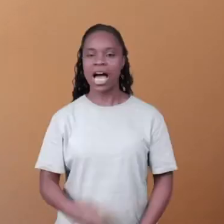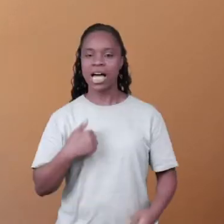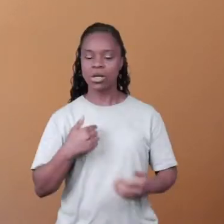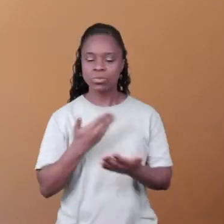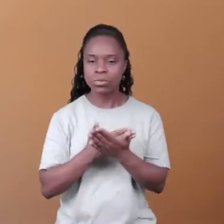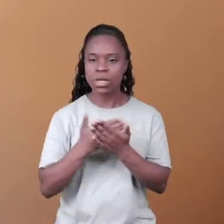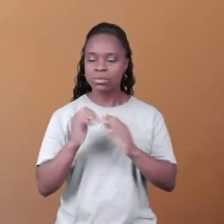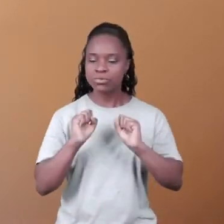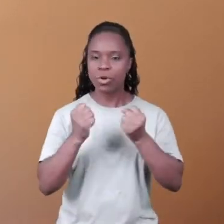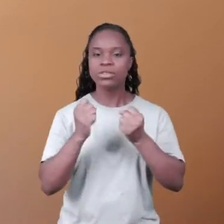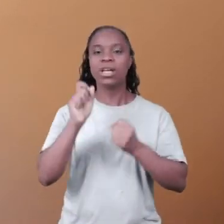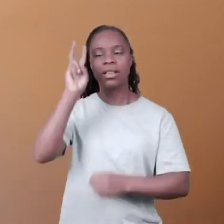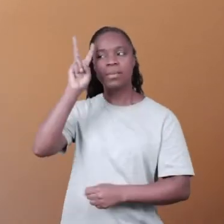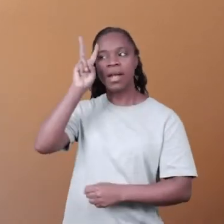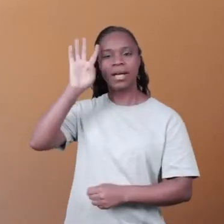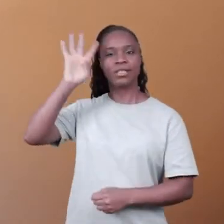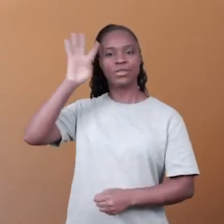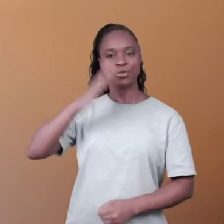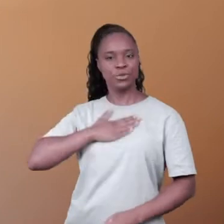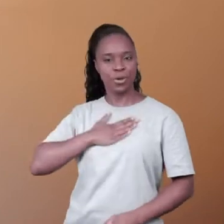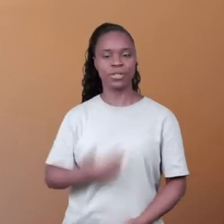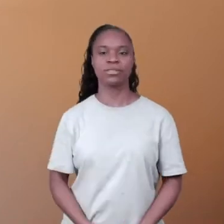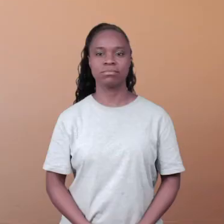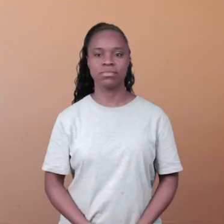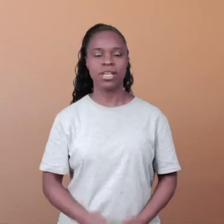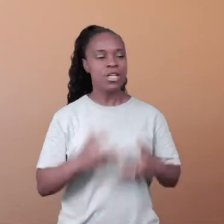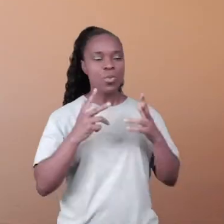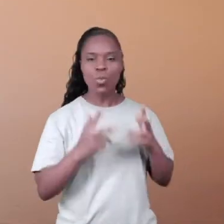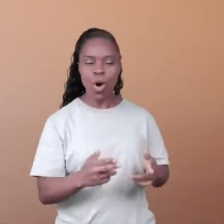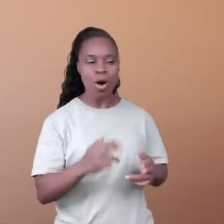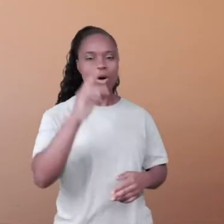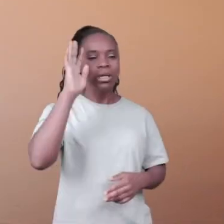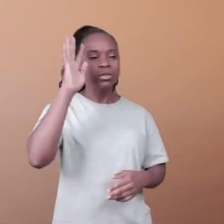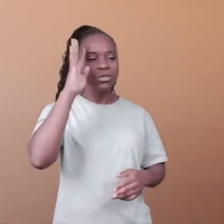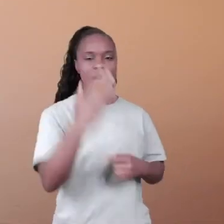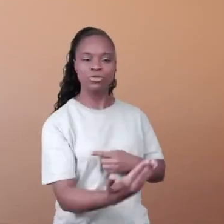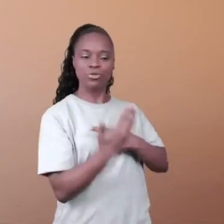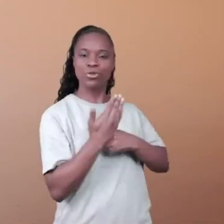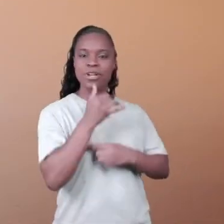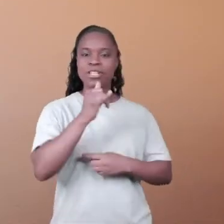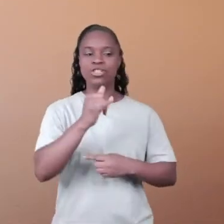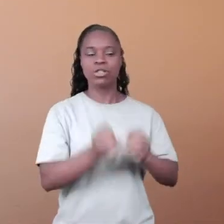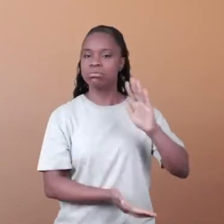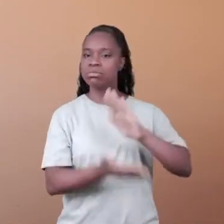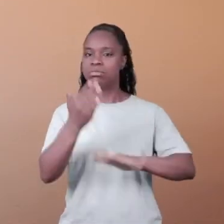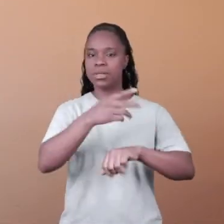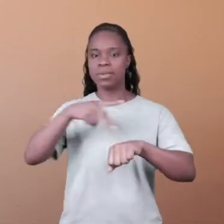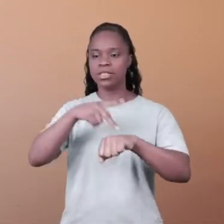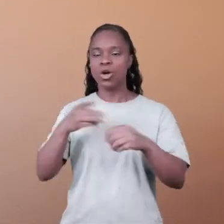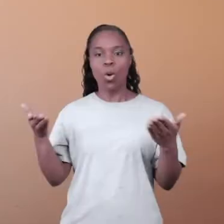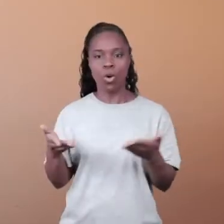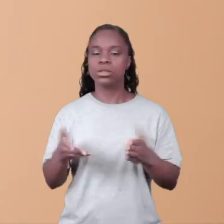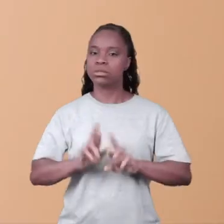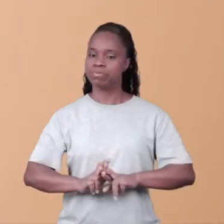Hoje, é dali onde eu tiro as forças, meus sonhos, no mesmo lugar onde eu encontrei energia para conseguir